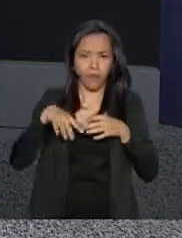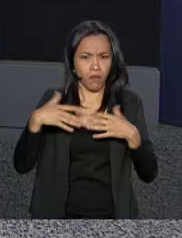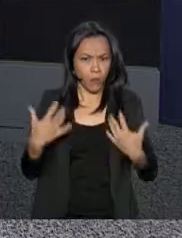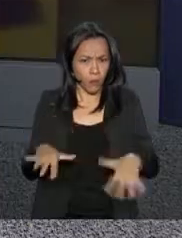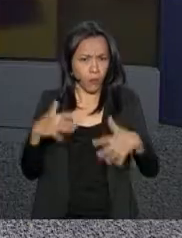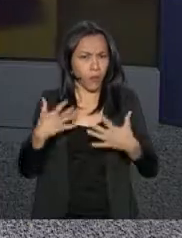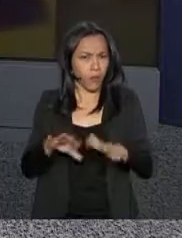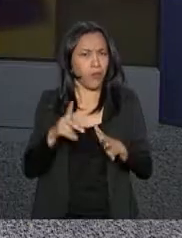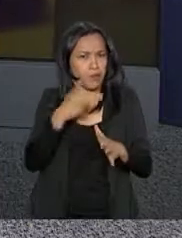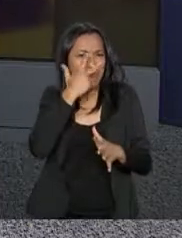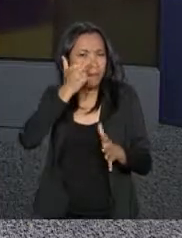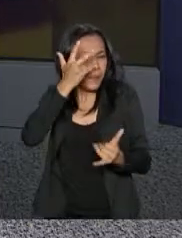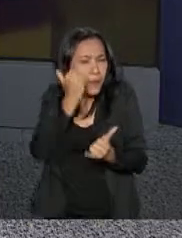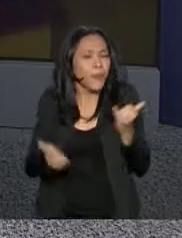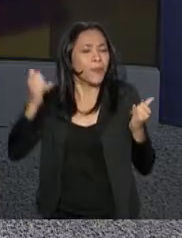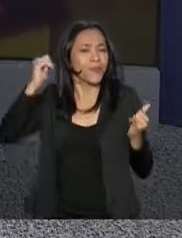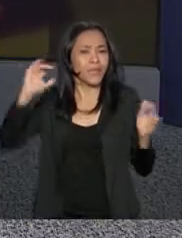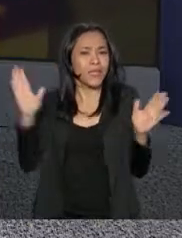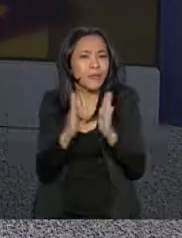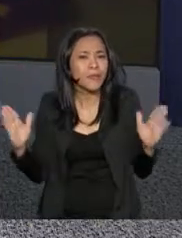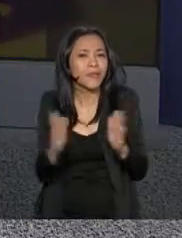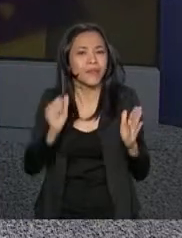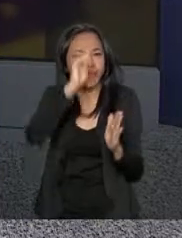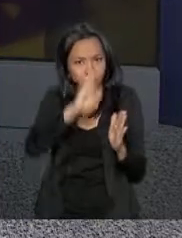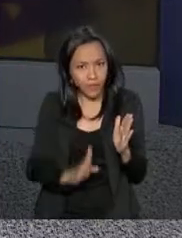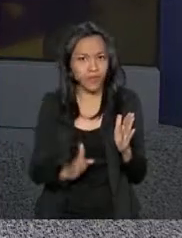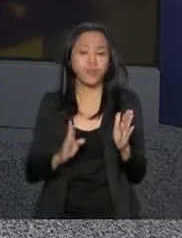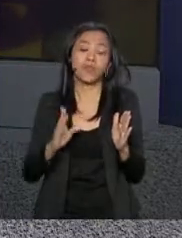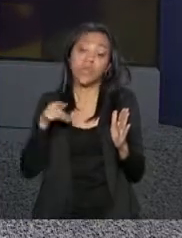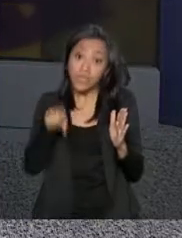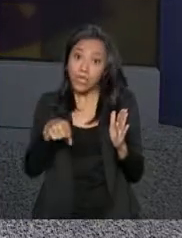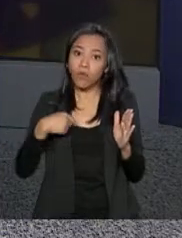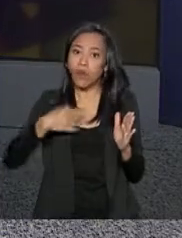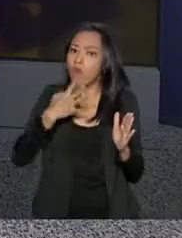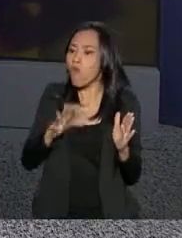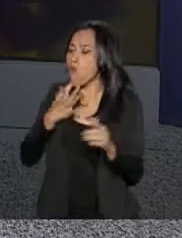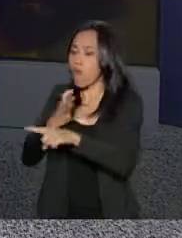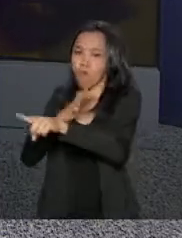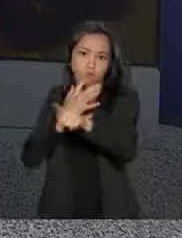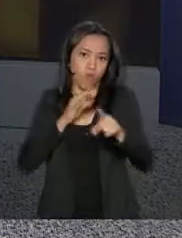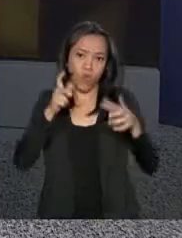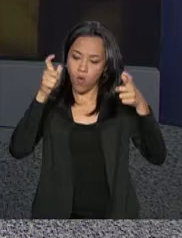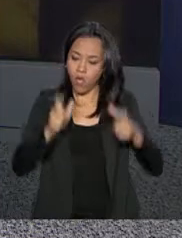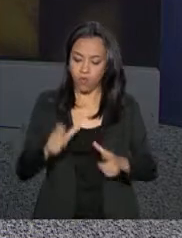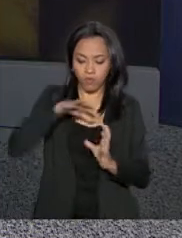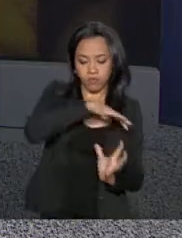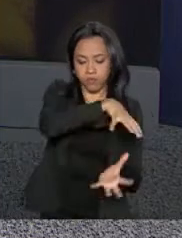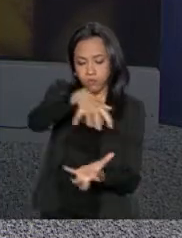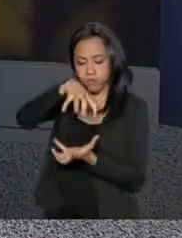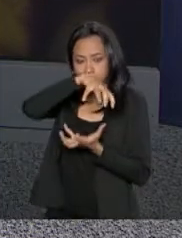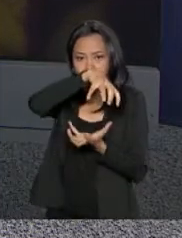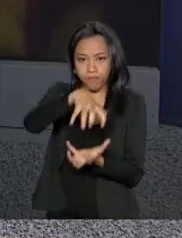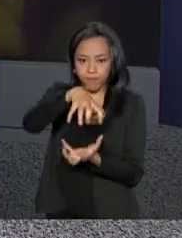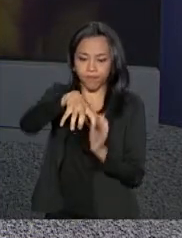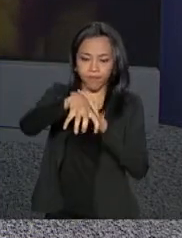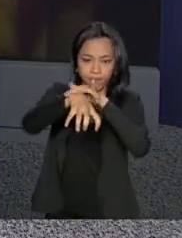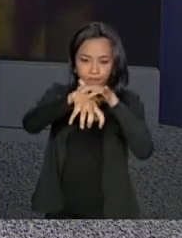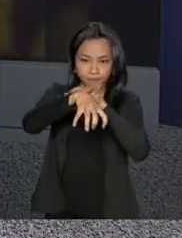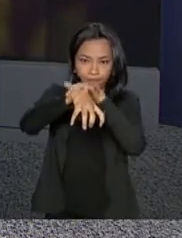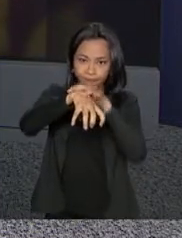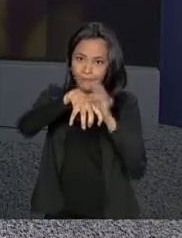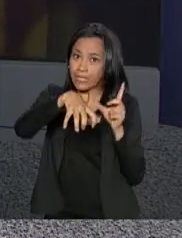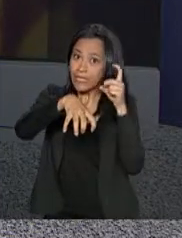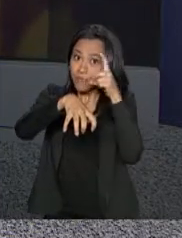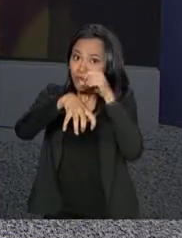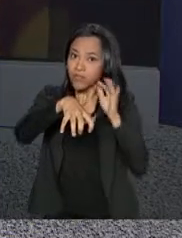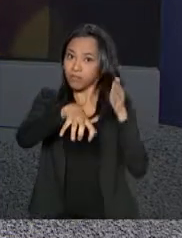meia o tamanho do Brasil. Além de extenso e em grande parte desconhecido, o continente Antártico se localiza numa região do globo